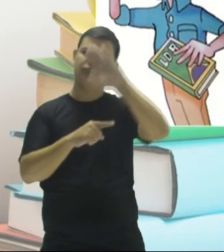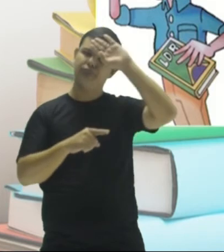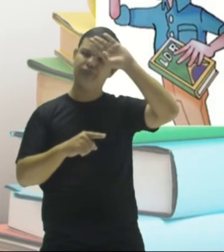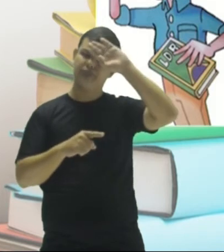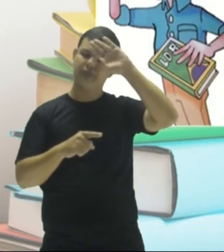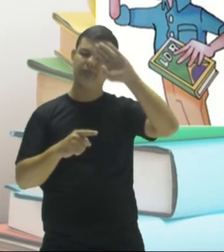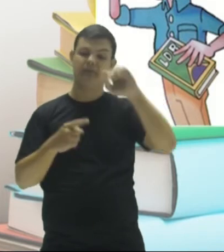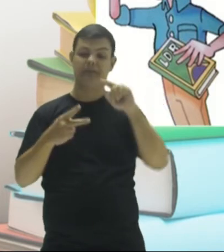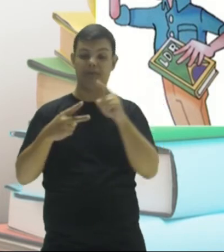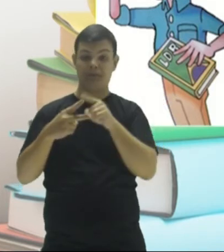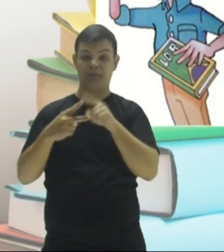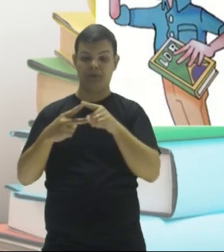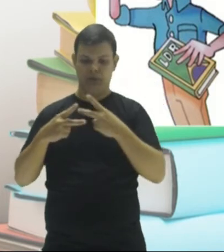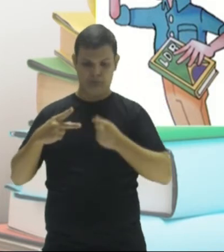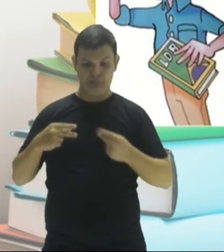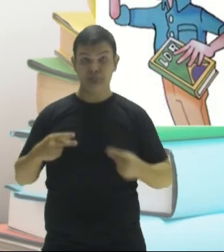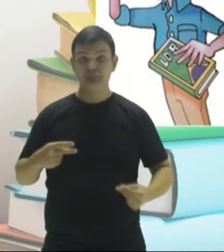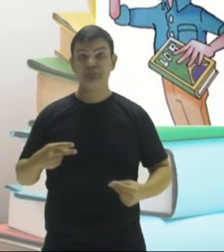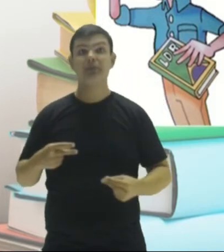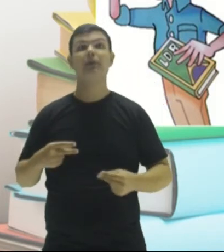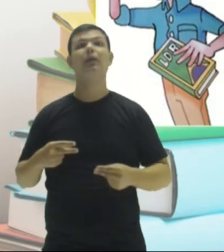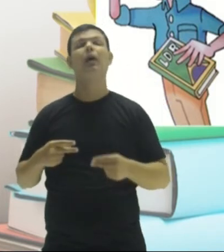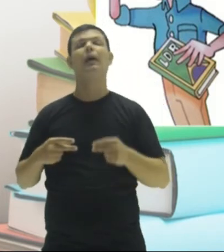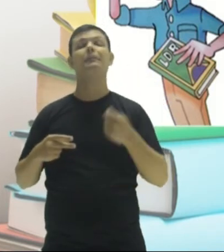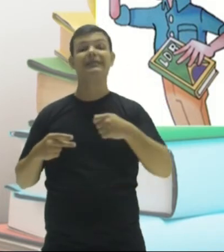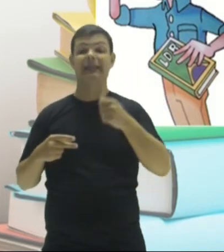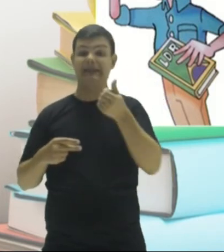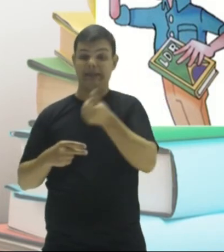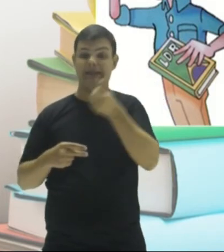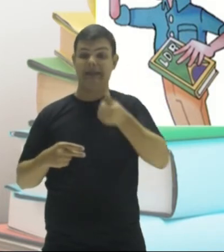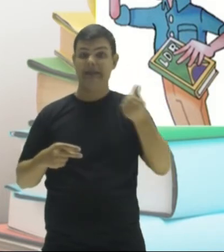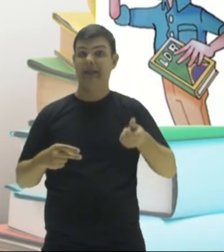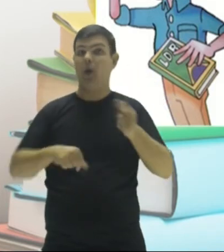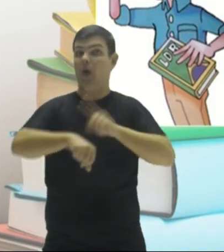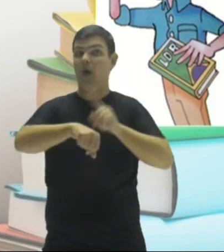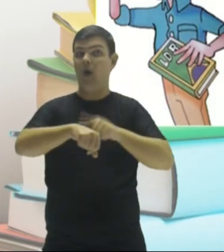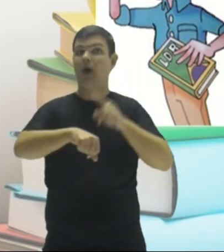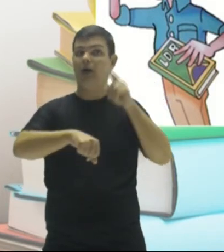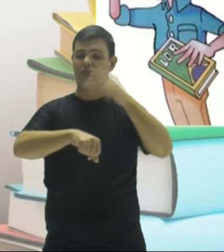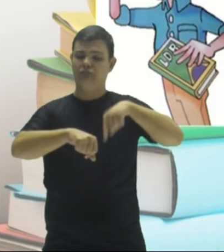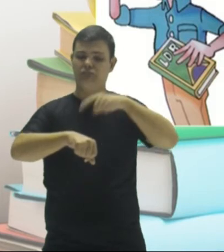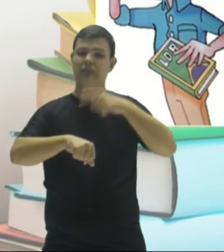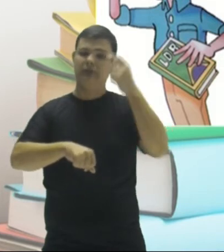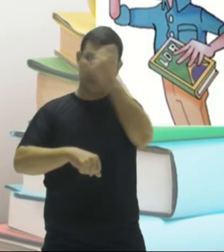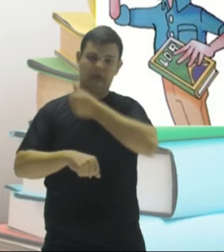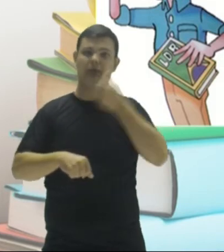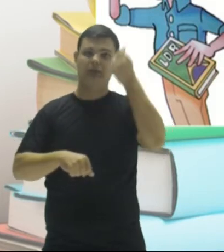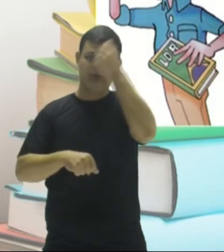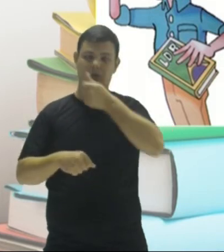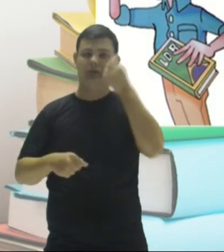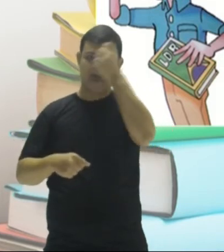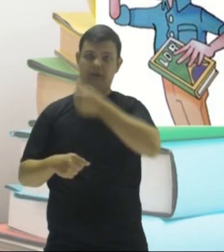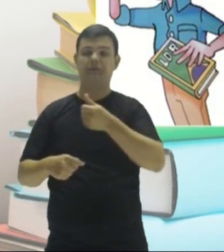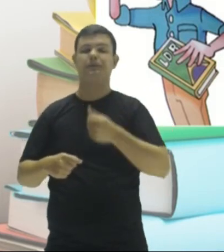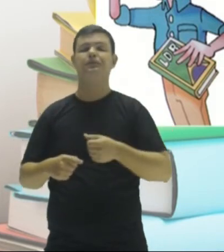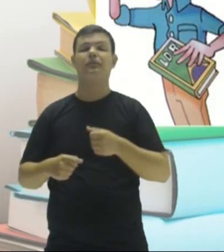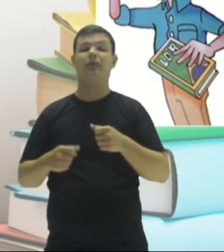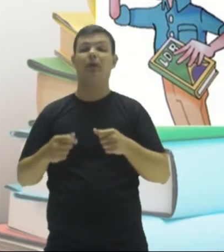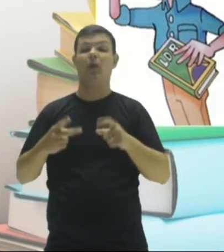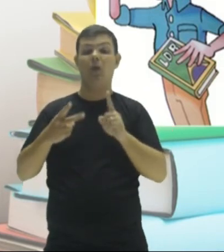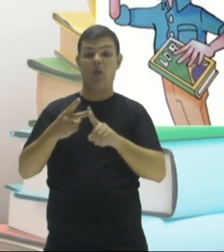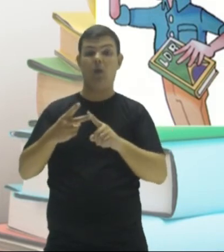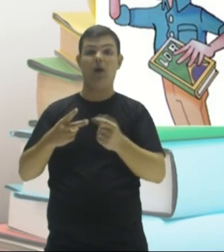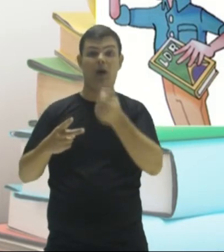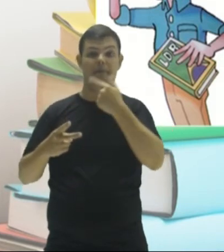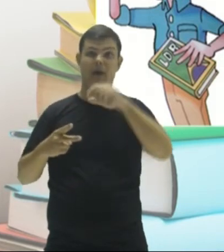que o antibiótico deverá ser tomado de seis em seis horas. E o antitérmico de quatro em